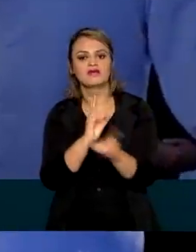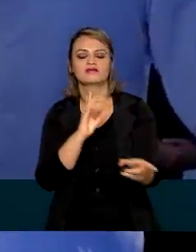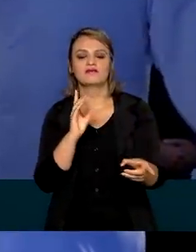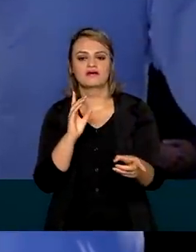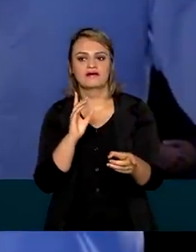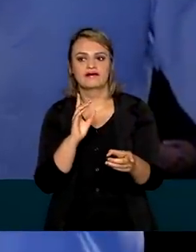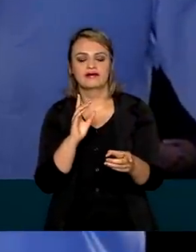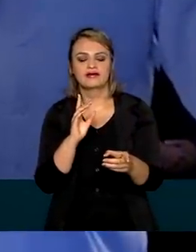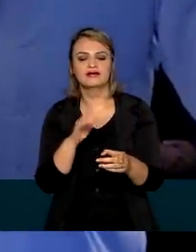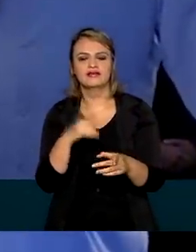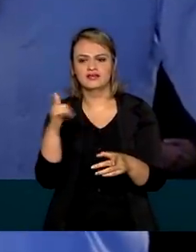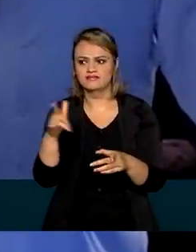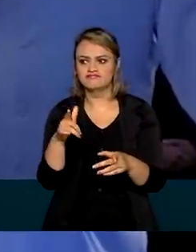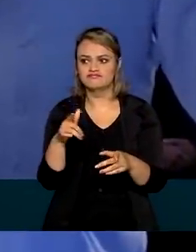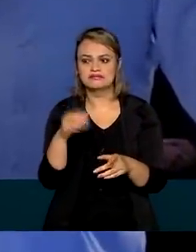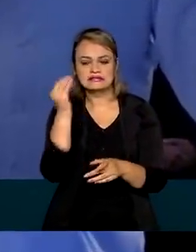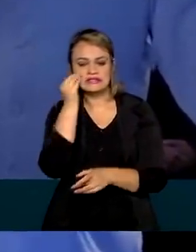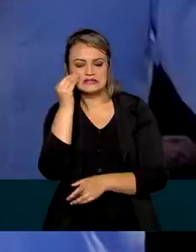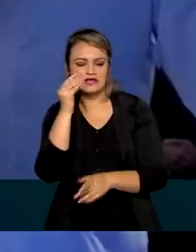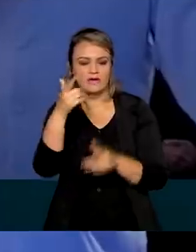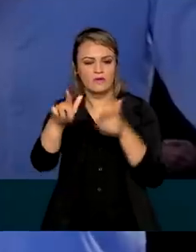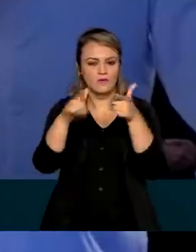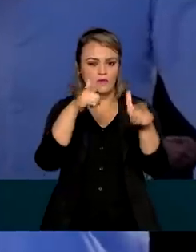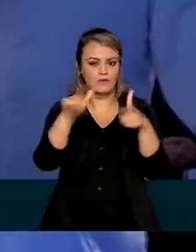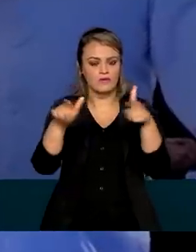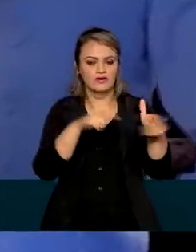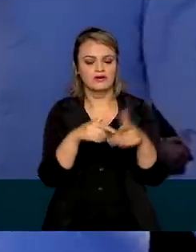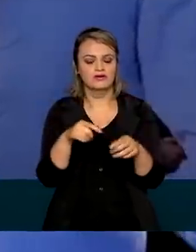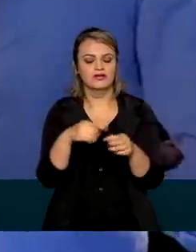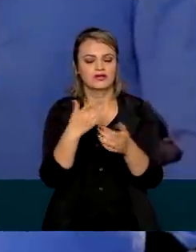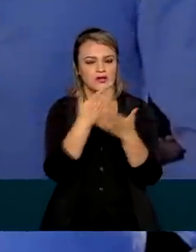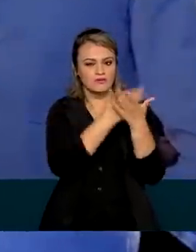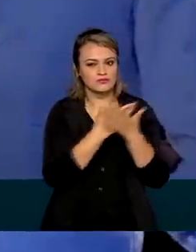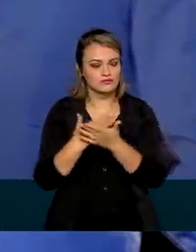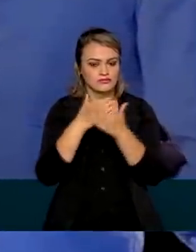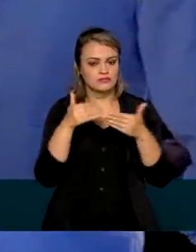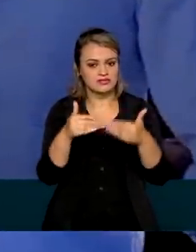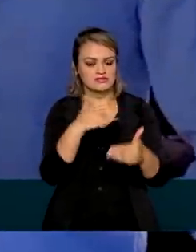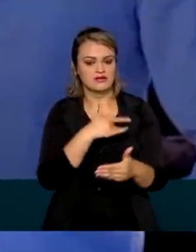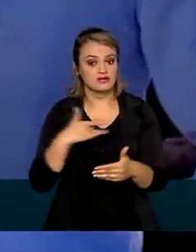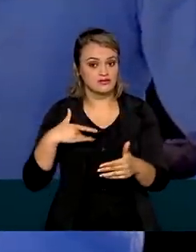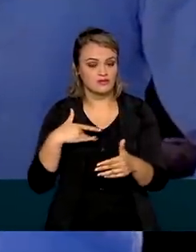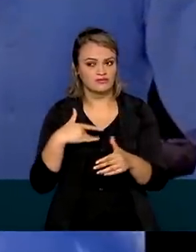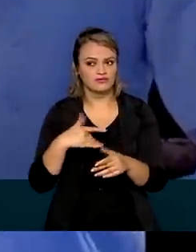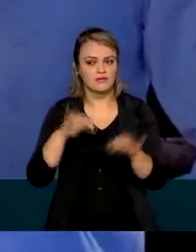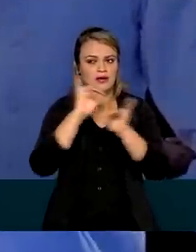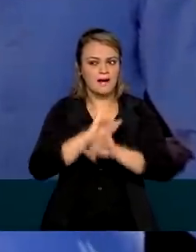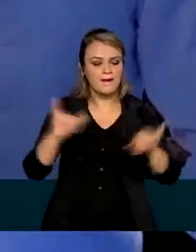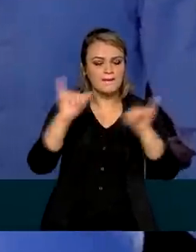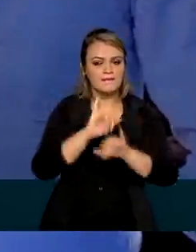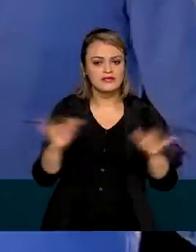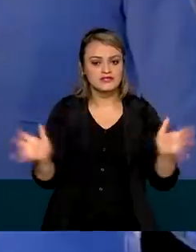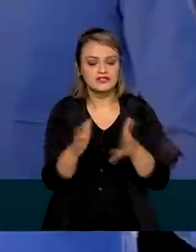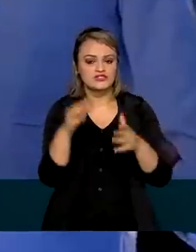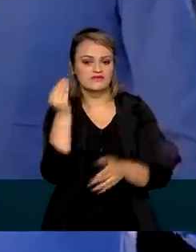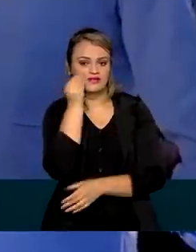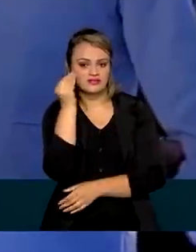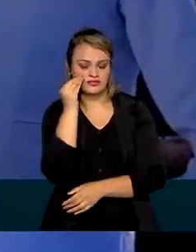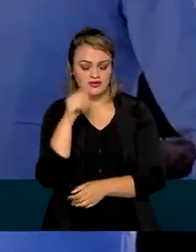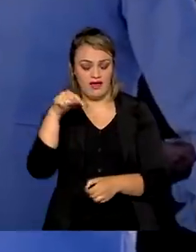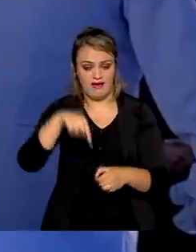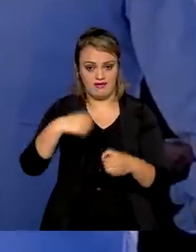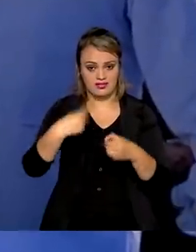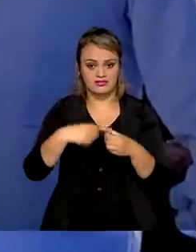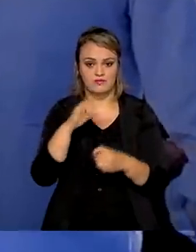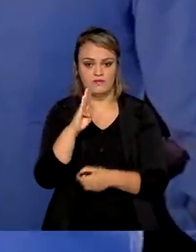e vamos ampliar a testagem que está em estudo do Ministério da Saúde. Uma campanha ampla de testagem. Botucatu é